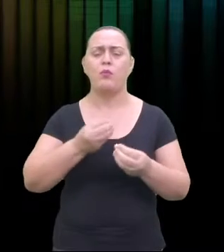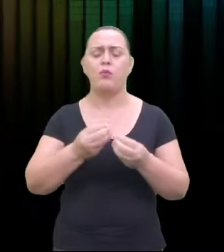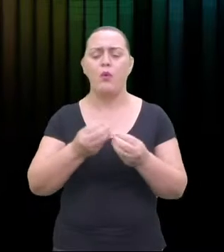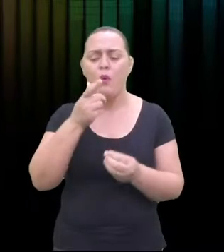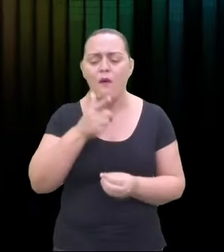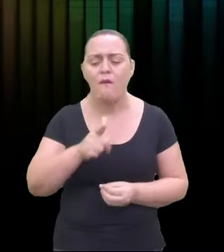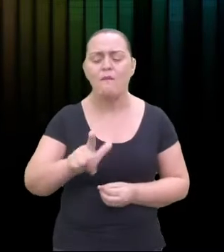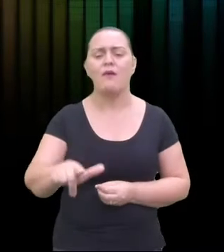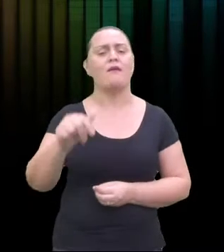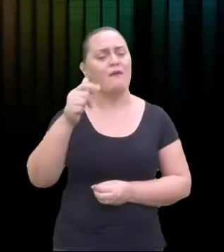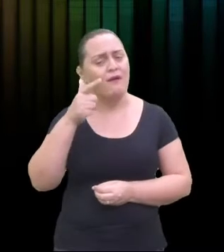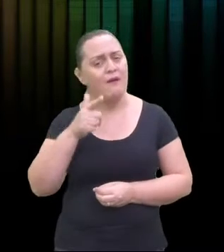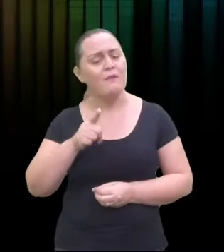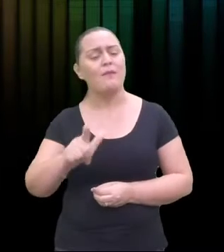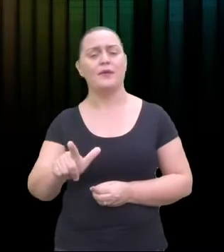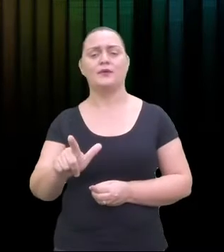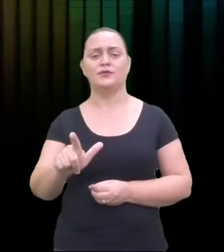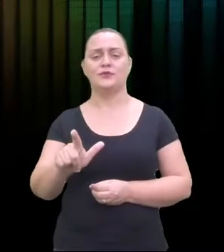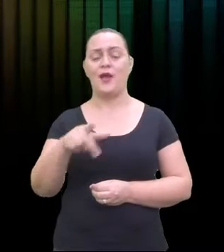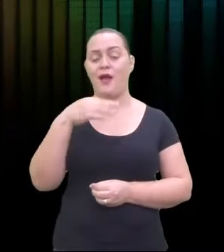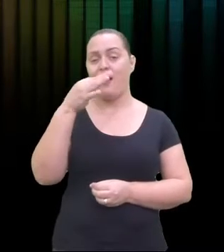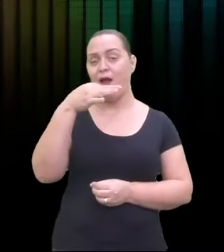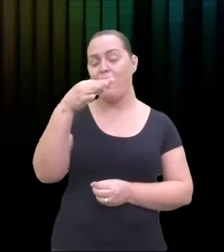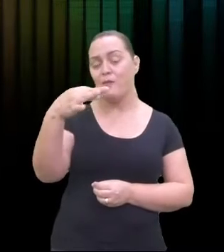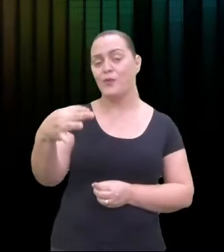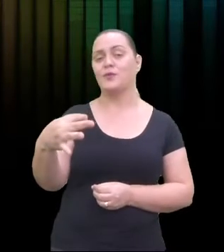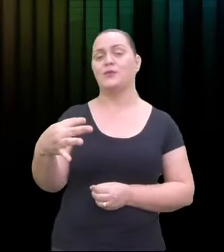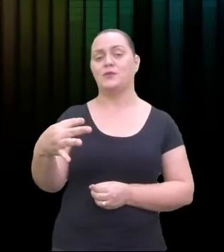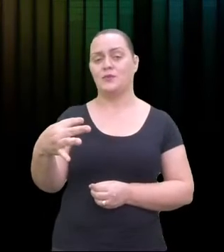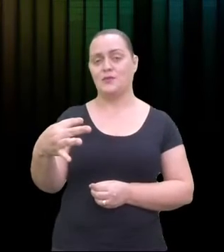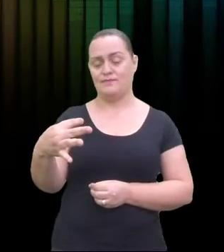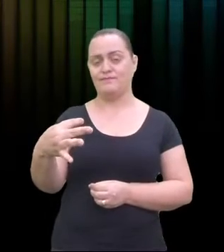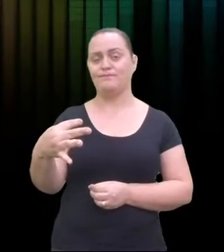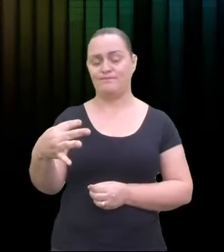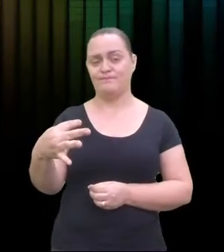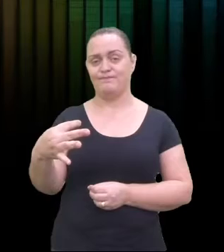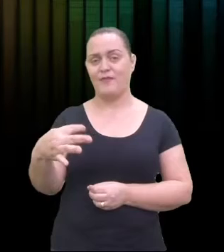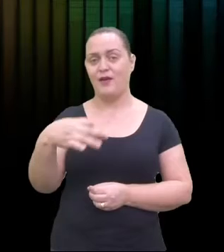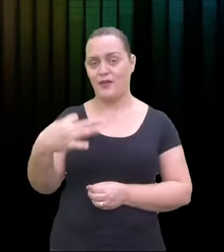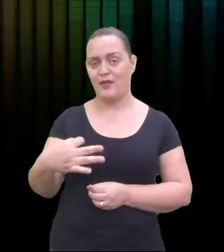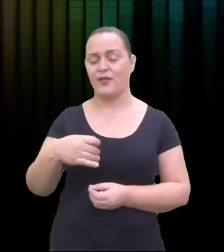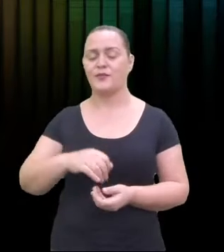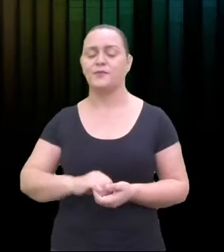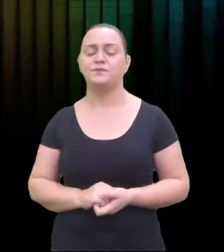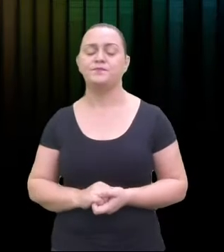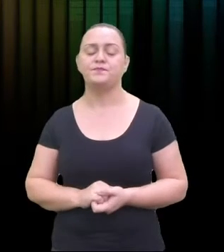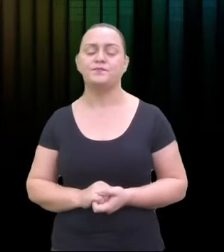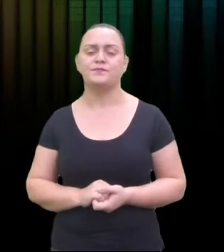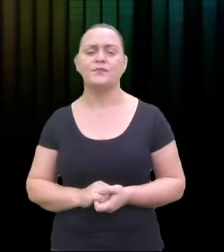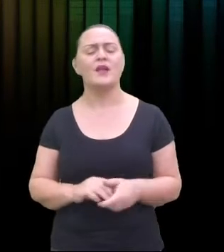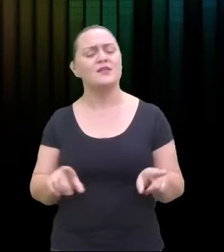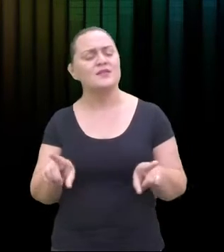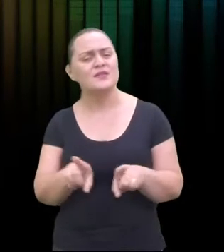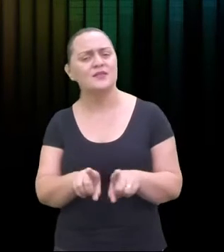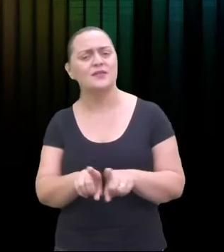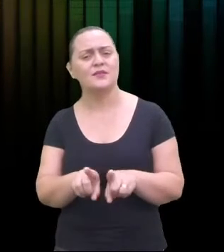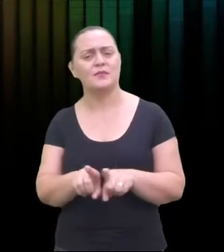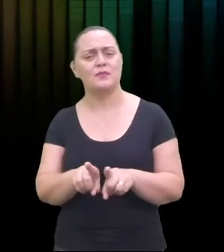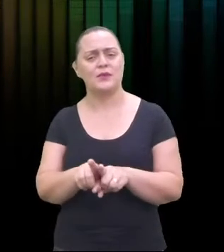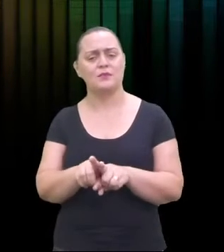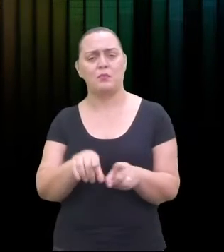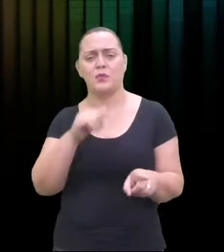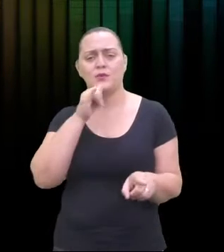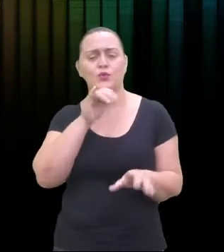fenômeno no tempo. Notadamente, os sons, as músicas, todos os